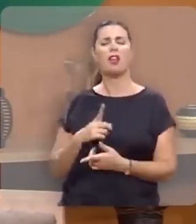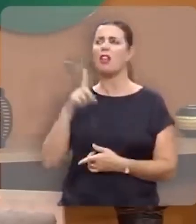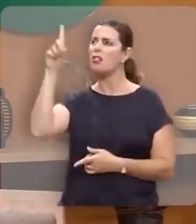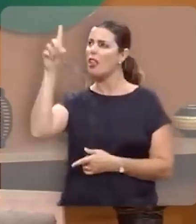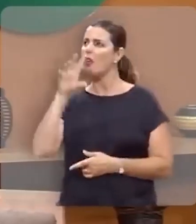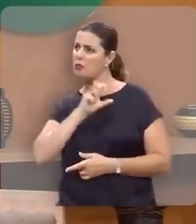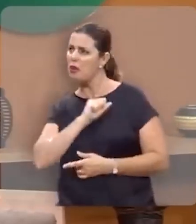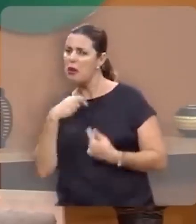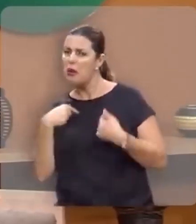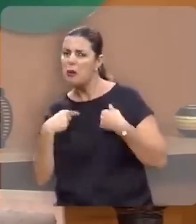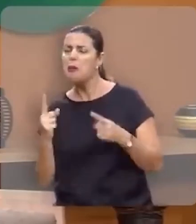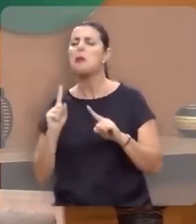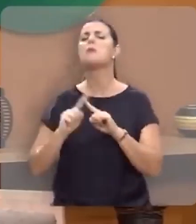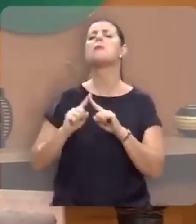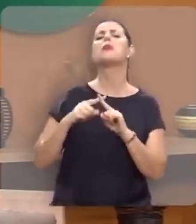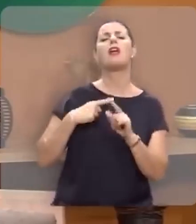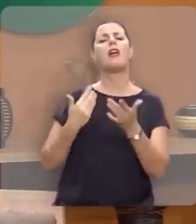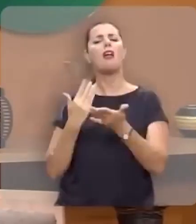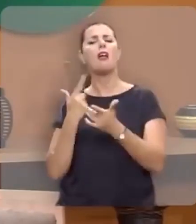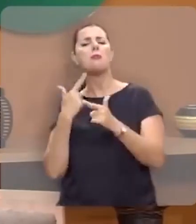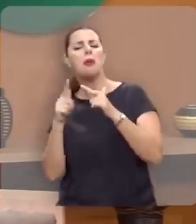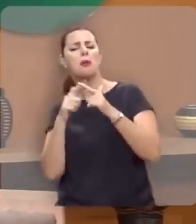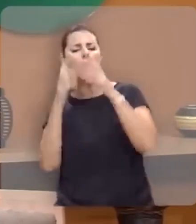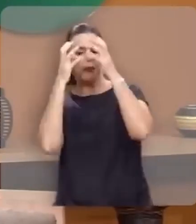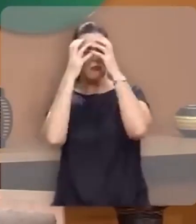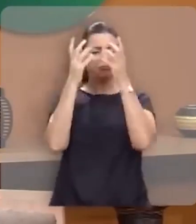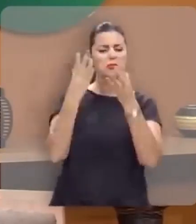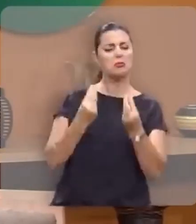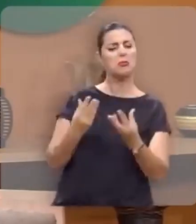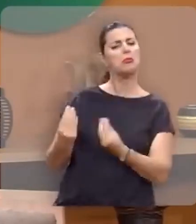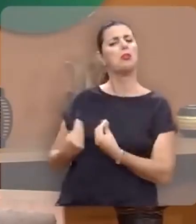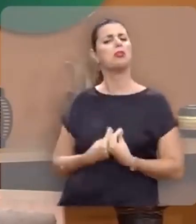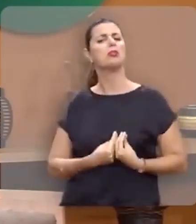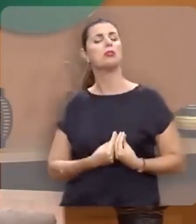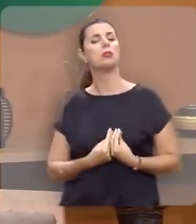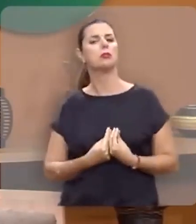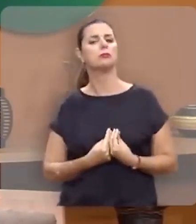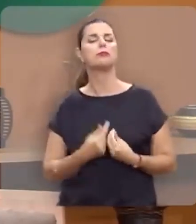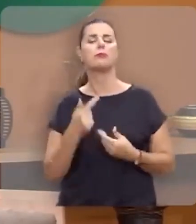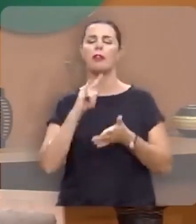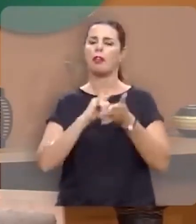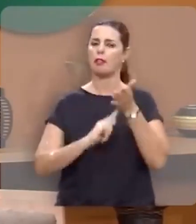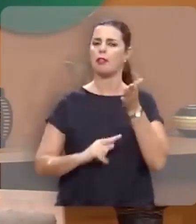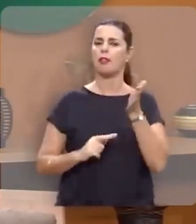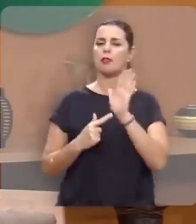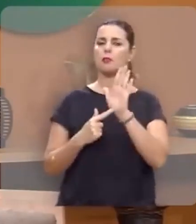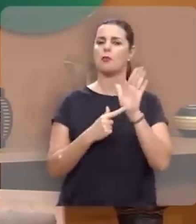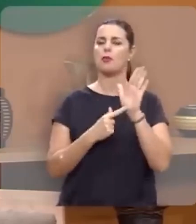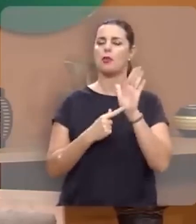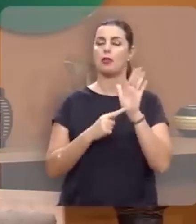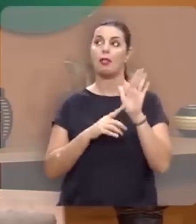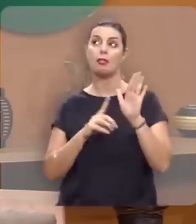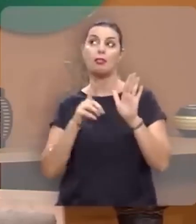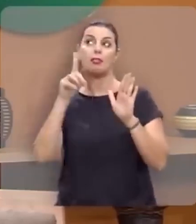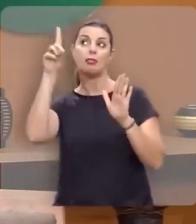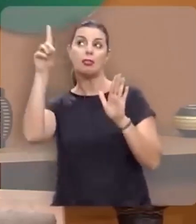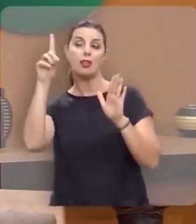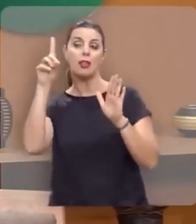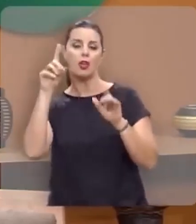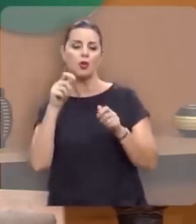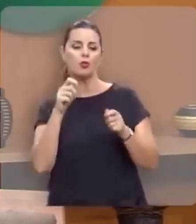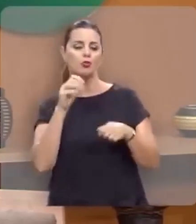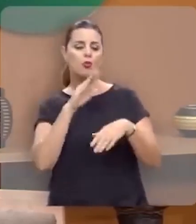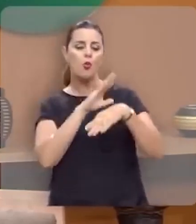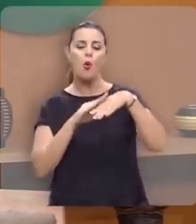Se Deus me ama, por que eu passo por adversidades na vida? E esse texto, então, vai nos dizer assim, é Deus quem